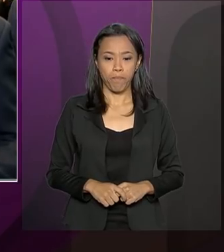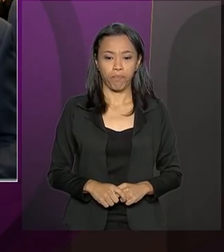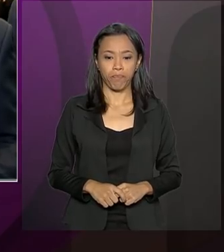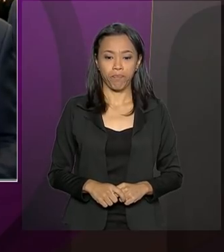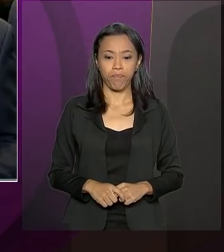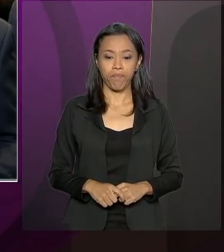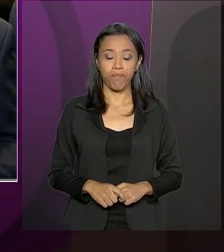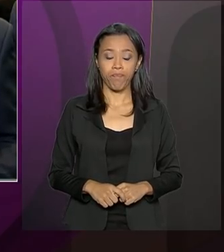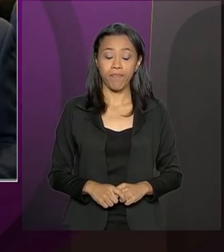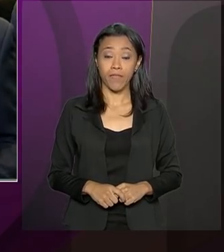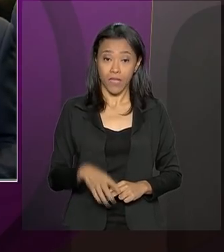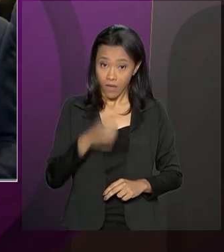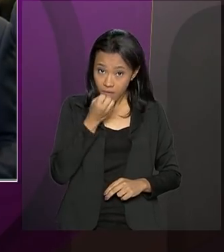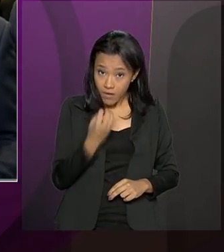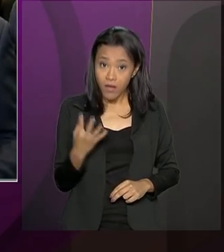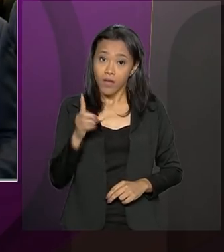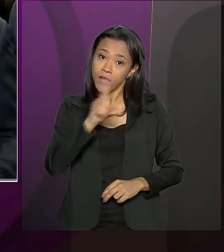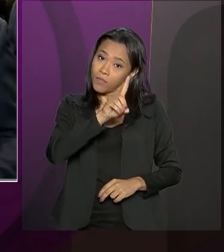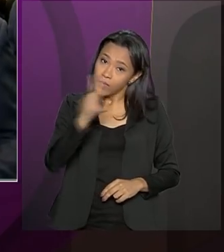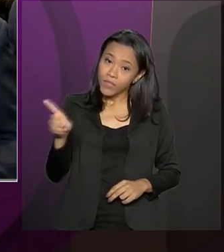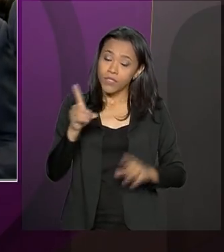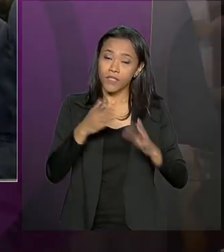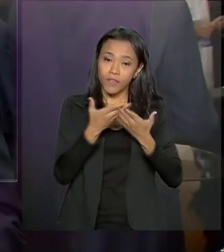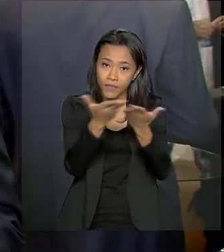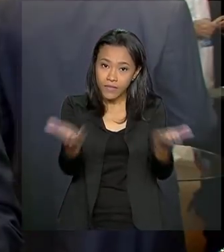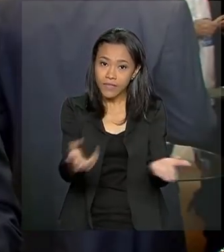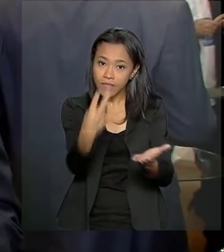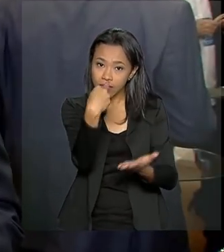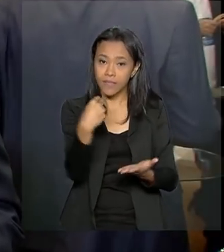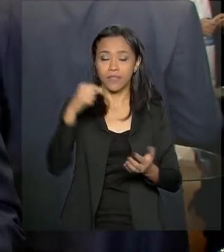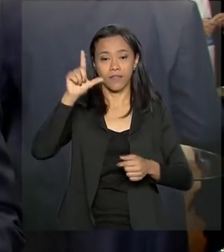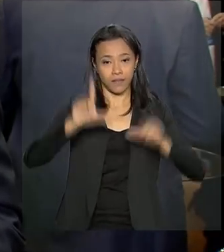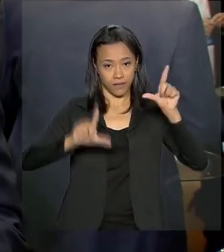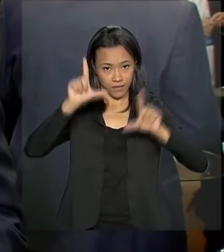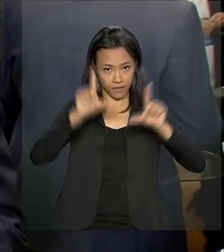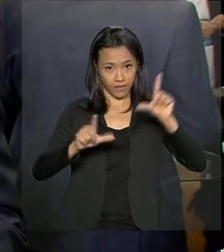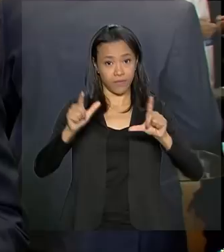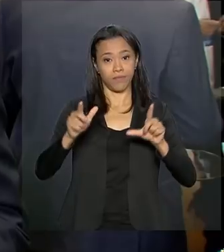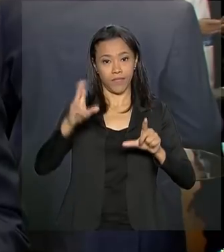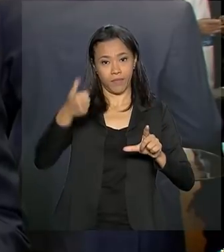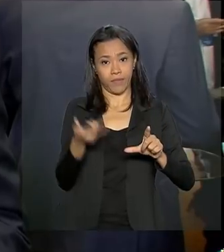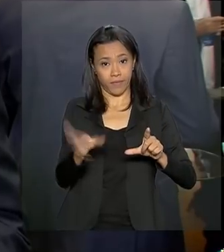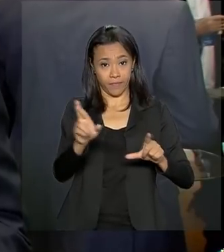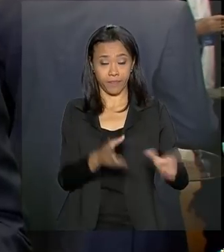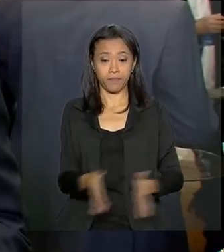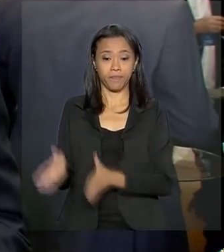Bom dia, Luciana. Bom dia a você que acompanha a NVR e a Filipe do Governo Federal.